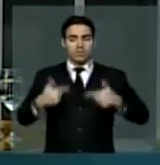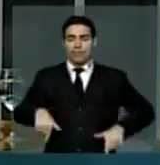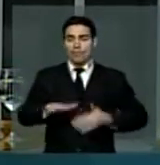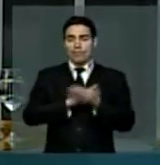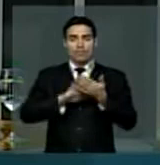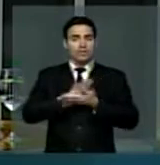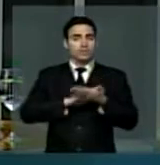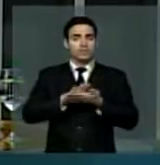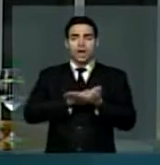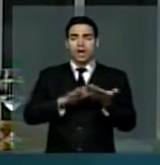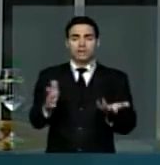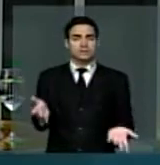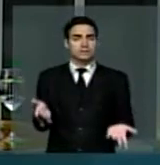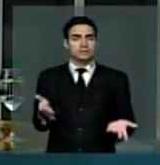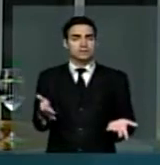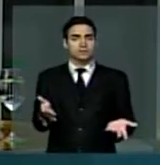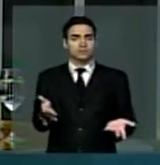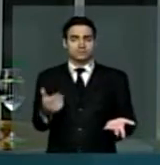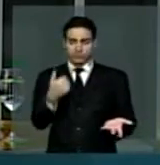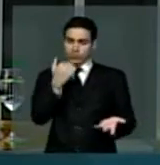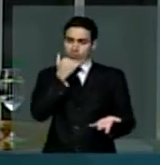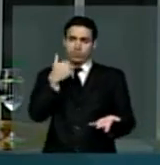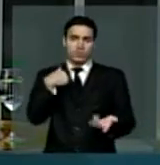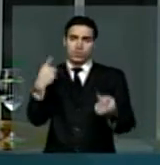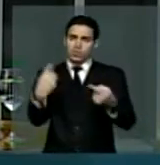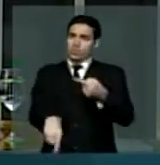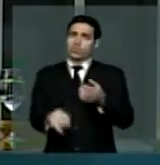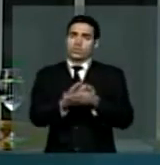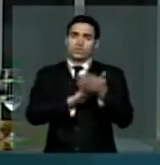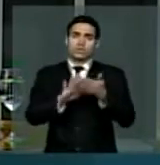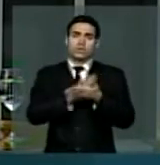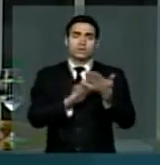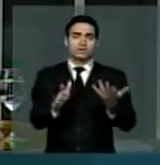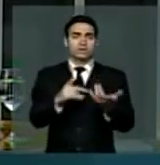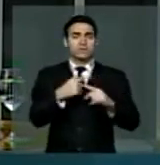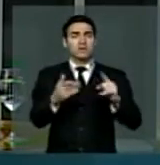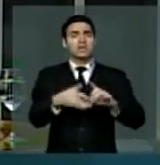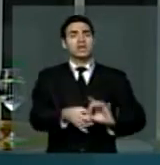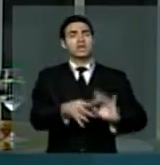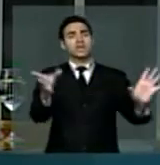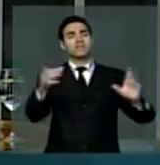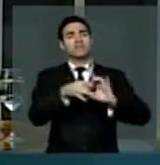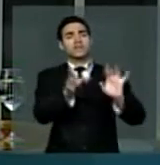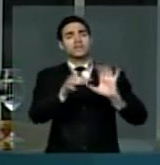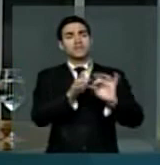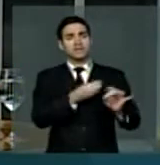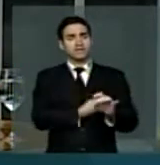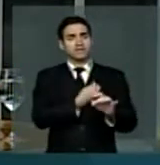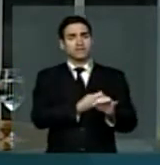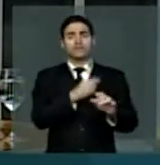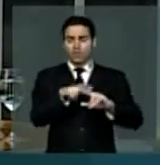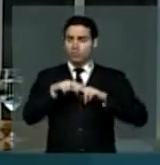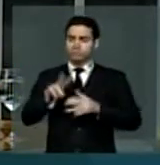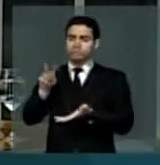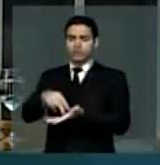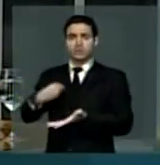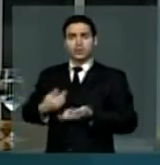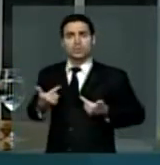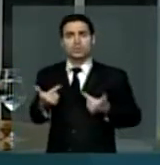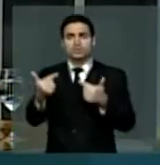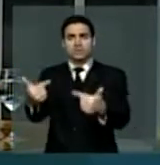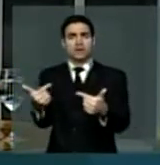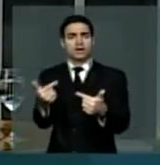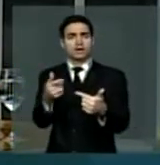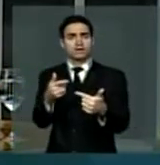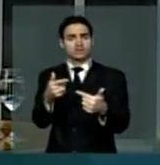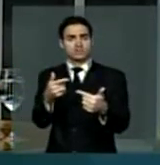qualquer concessão ao estilo egoísta de seu viver, é a luta pelo que há de mais humano em cada